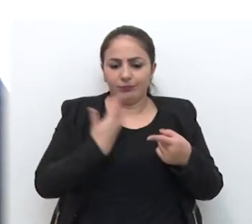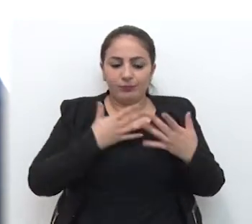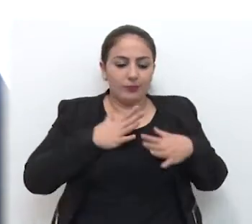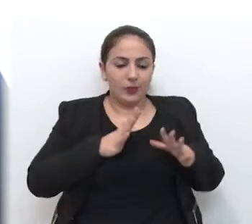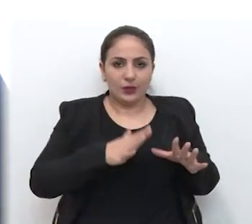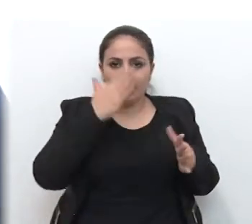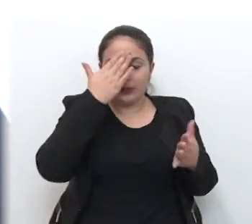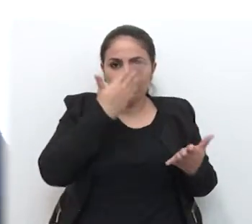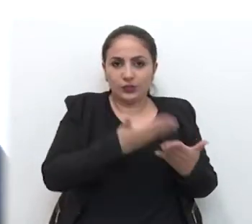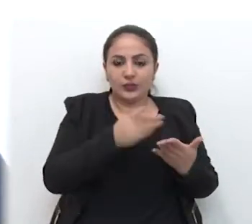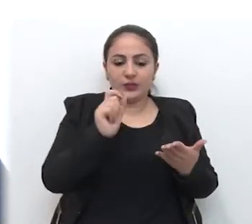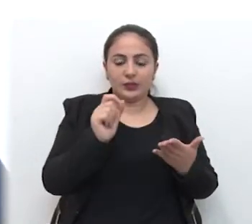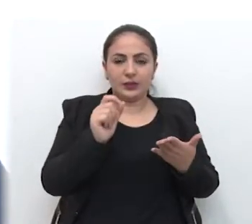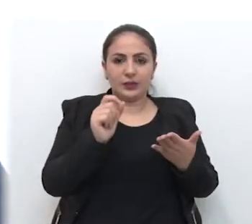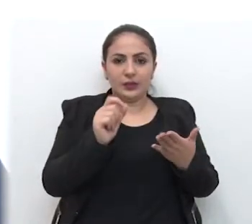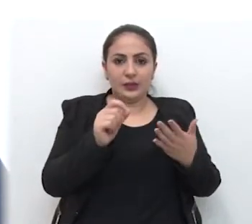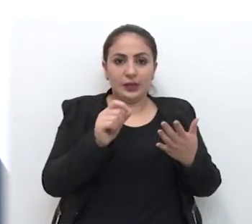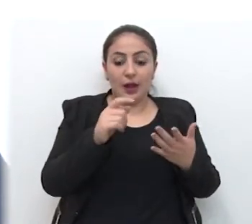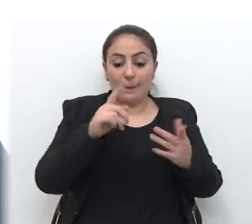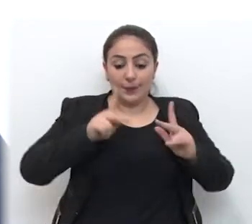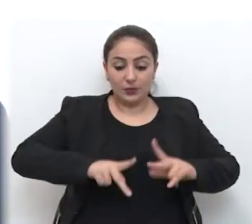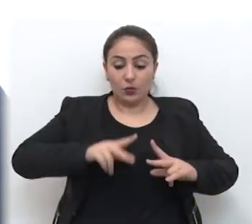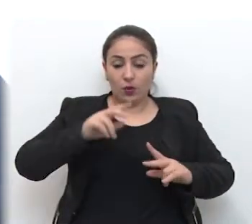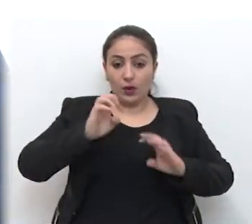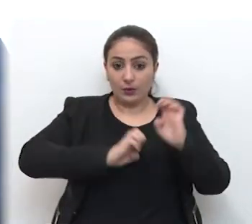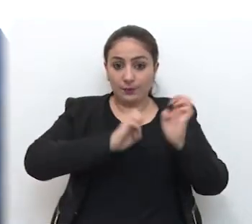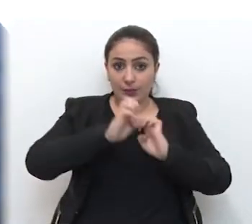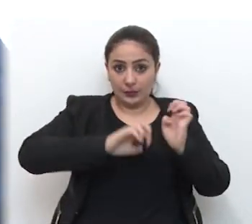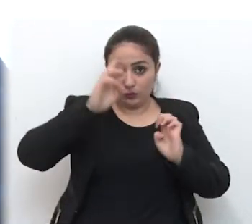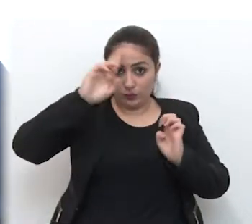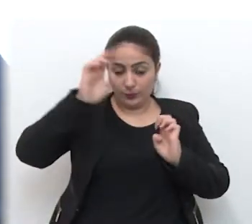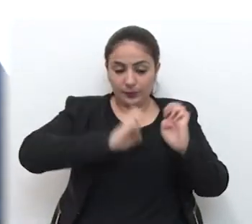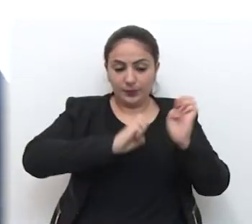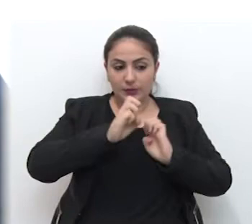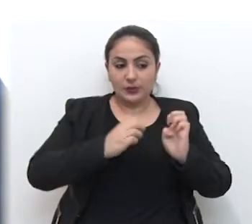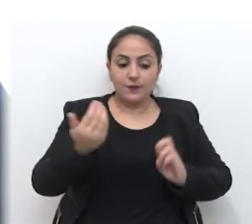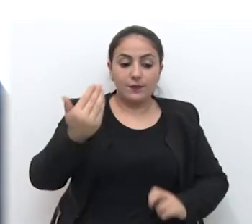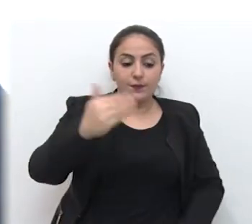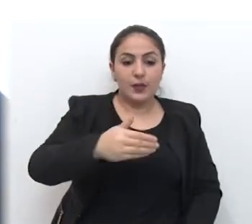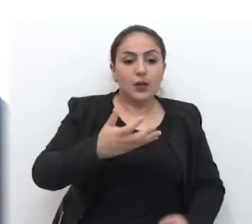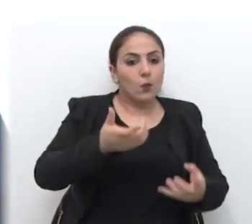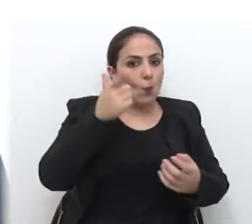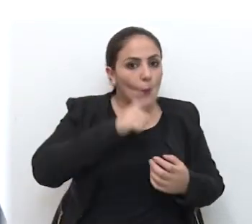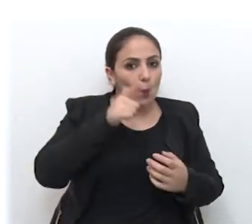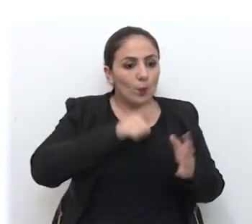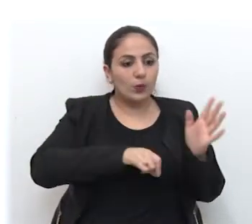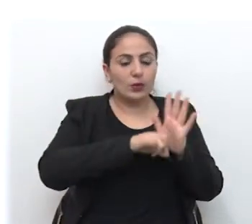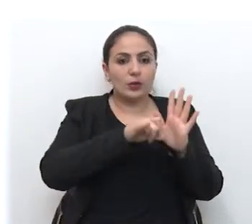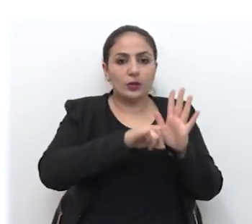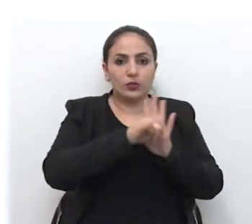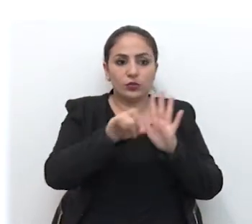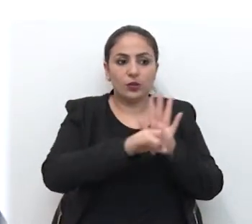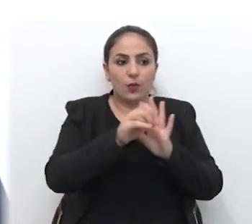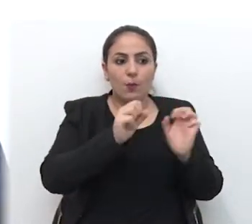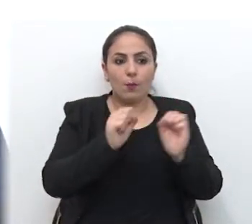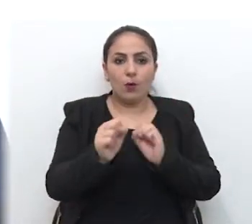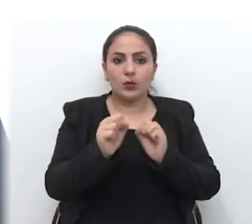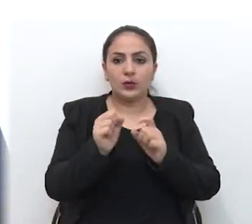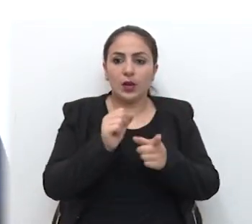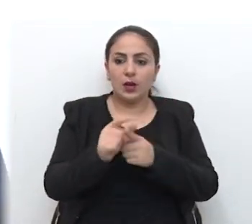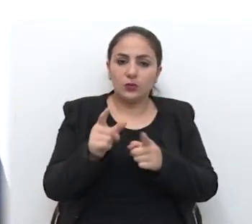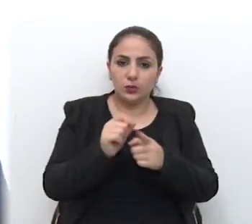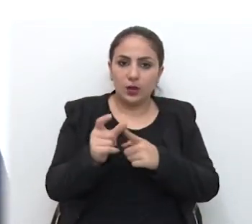que aquele empresário que, por vier ganhar essa licitação, poderá subalugar a partir de agora,